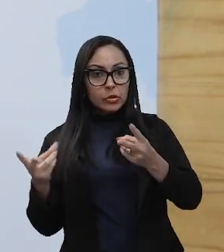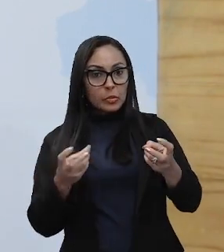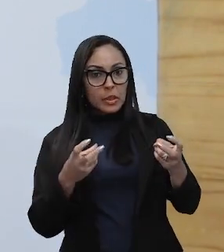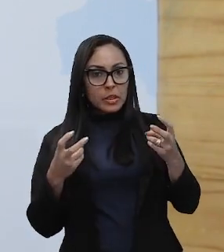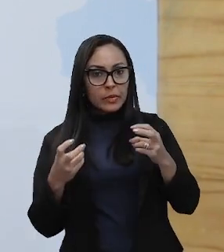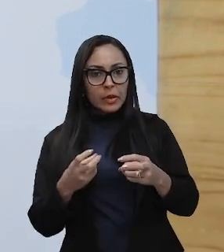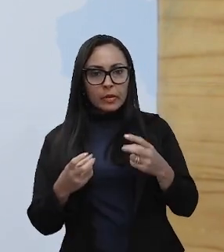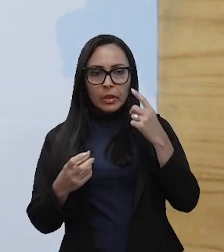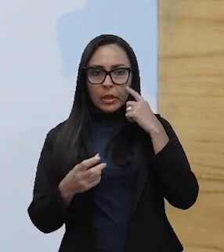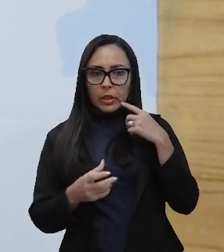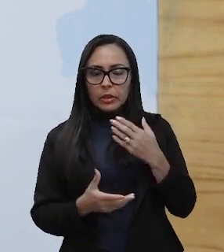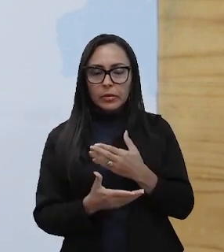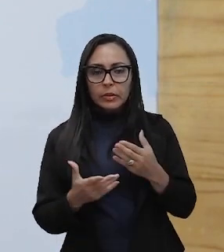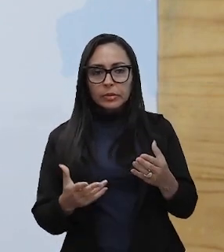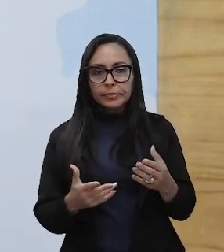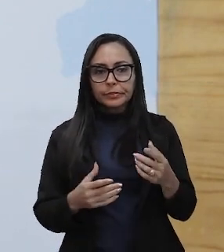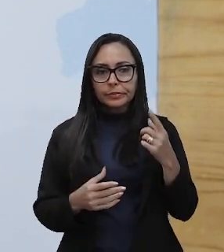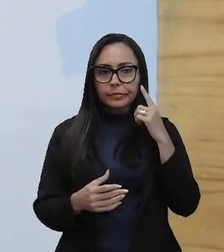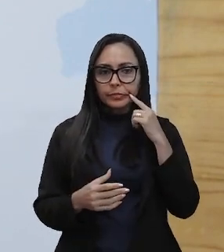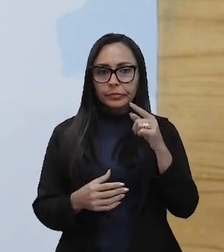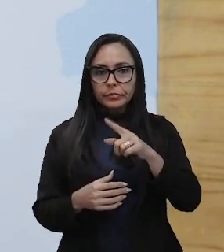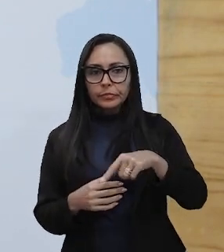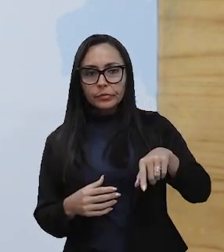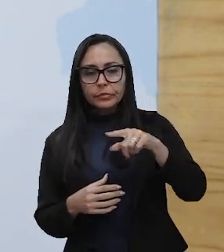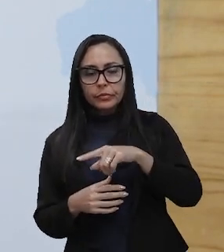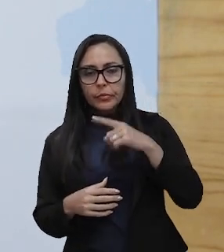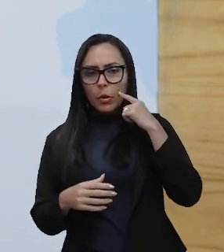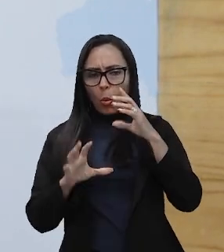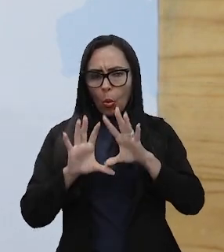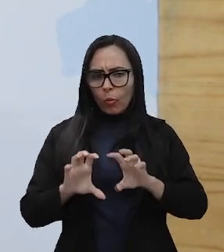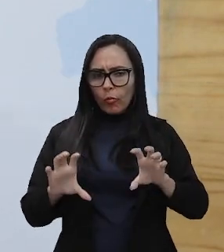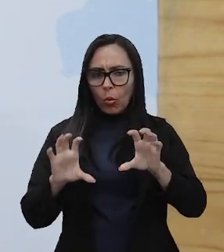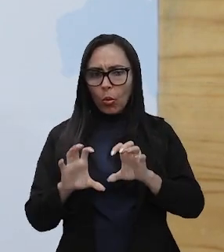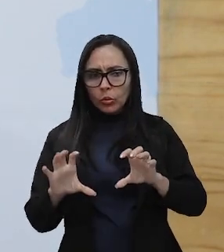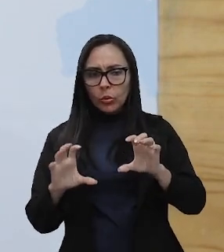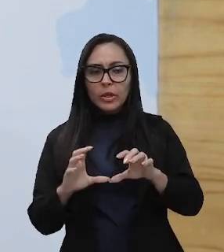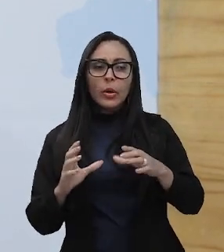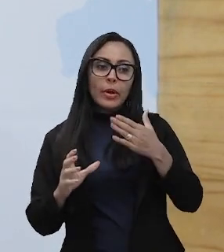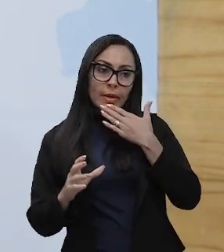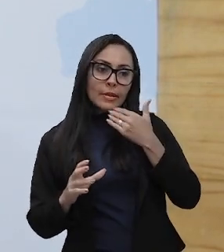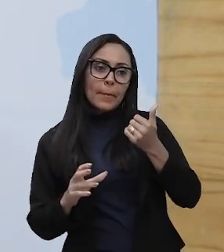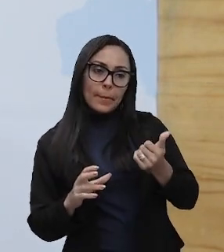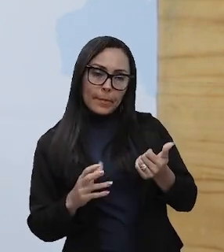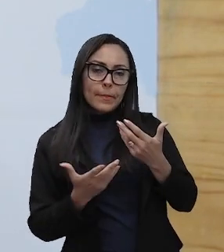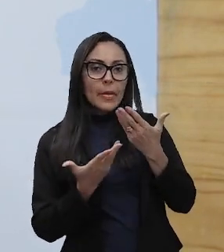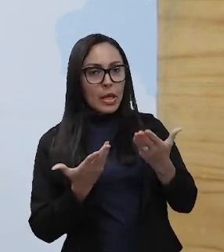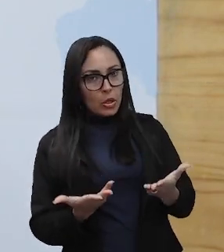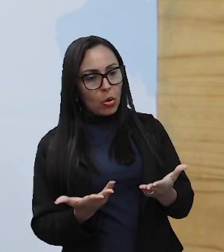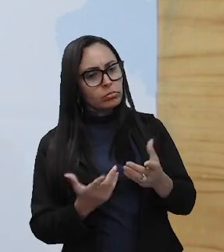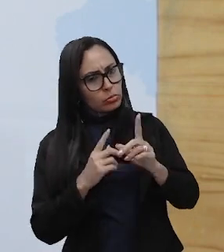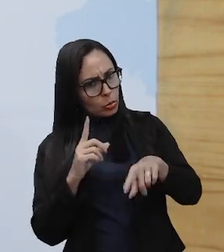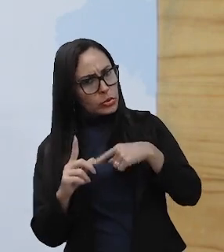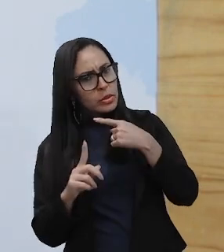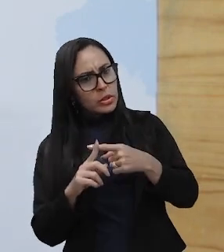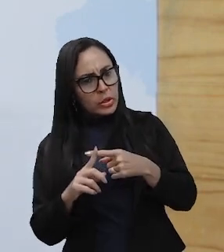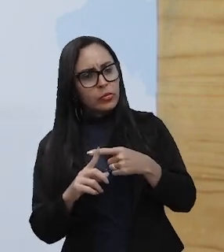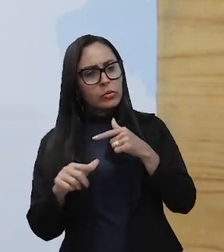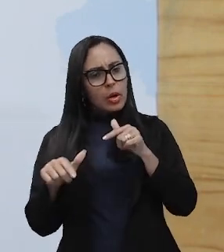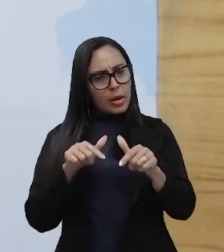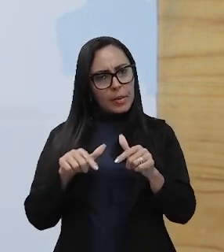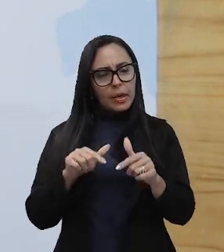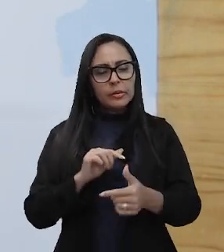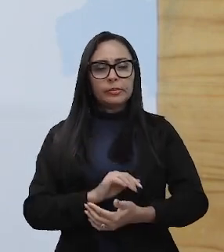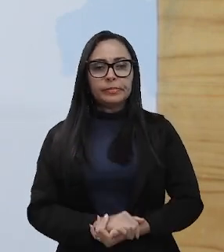se eles levassem em consideração esses fatores de conforto, a produção seria afetada positivamente. Eles estavam